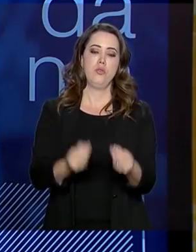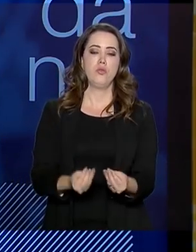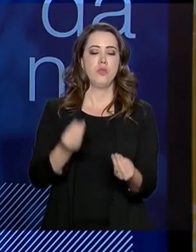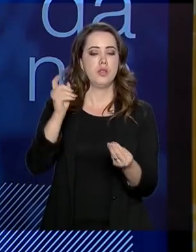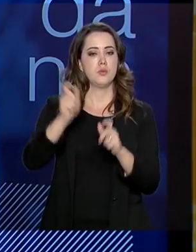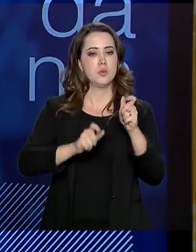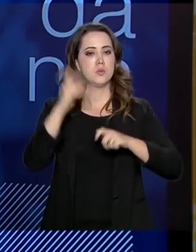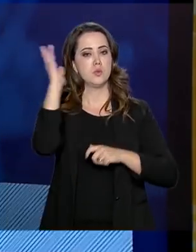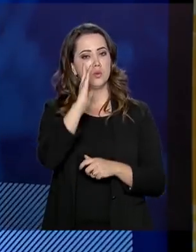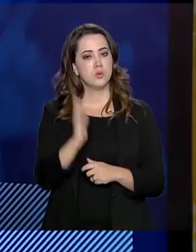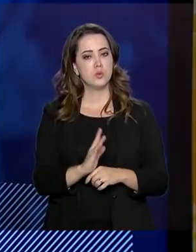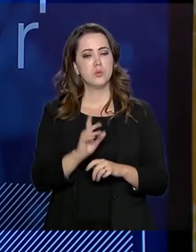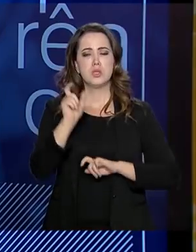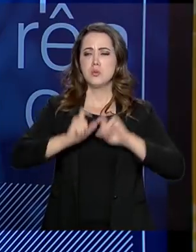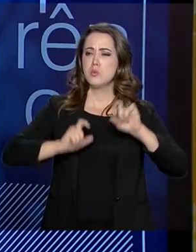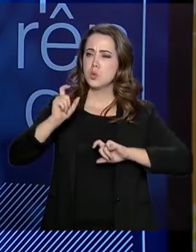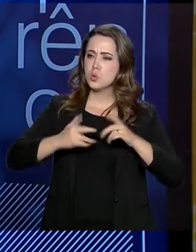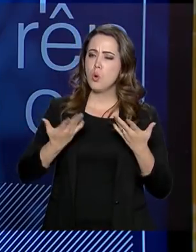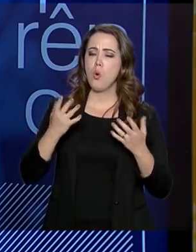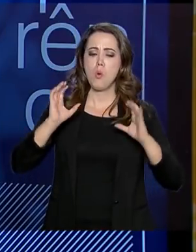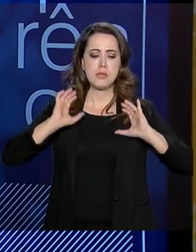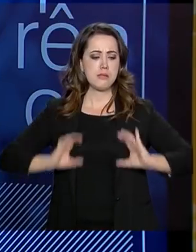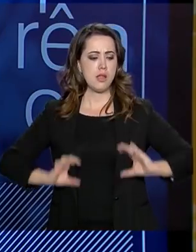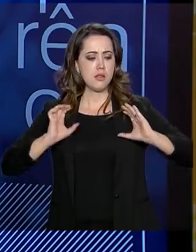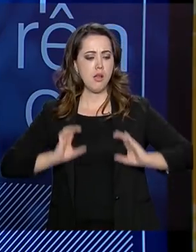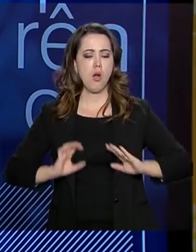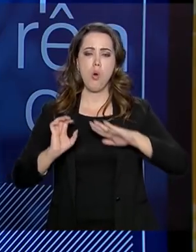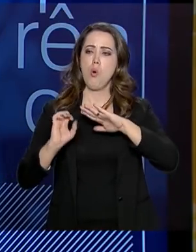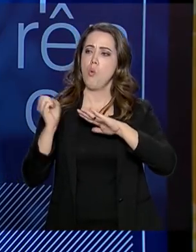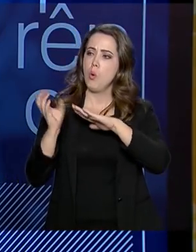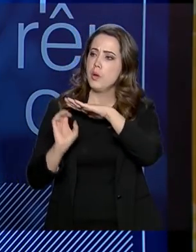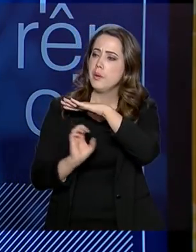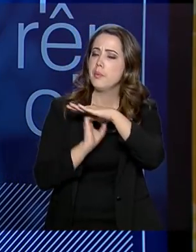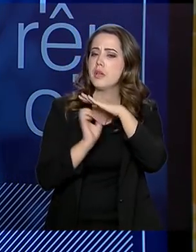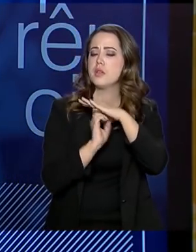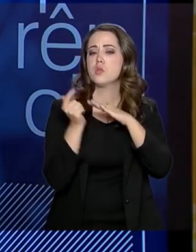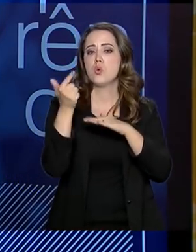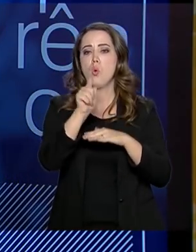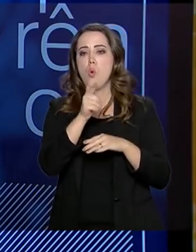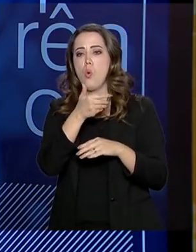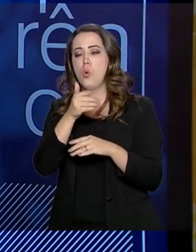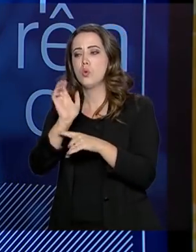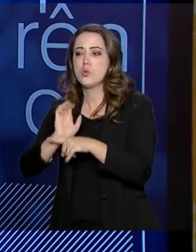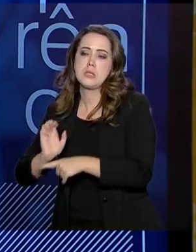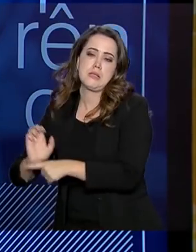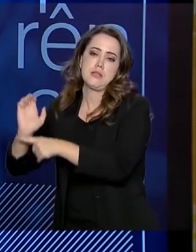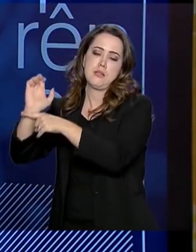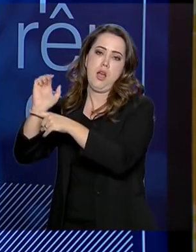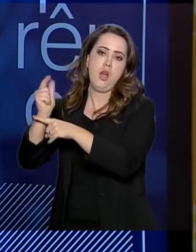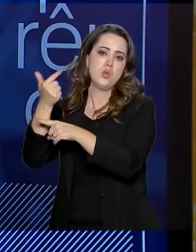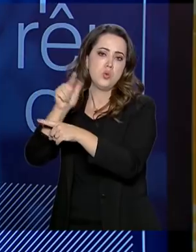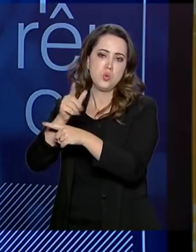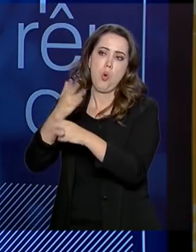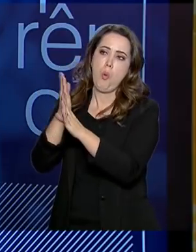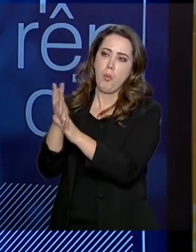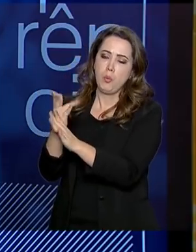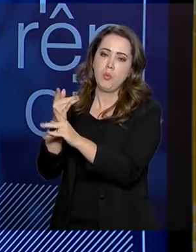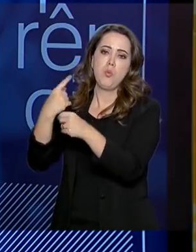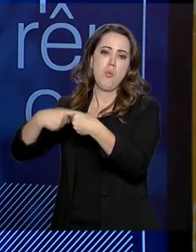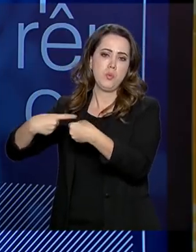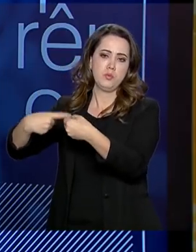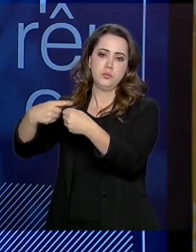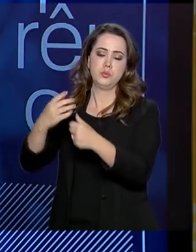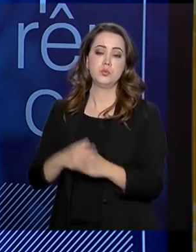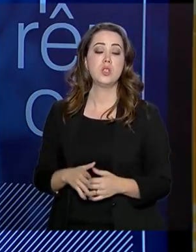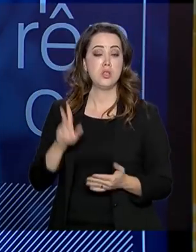brasileiro, cidadão, empresário ou um membro de outro ente governamental. De fato,